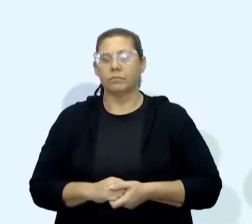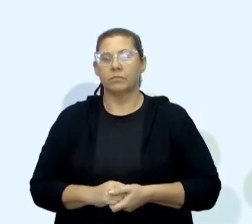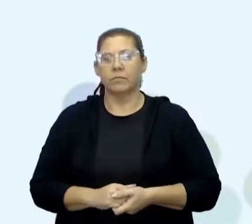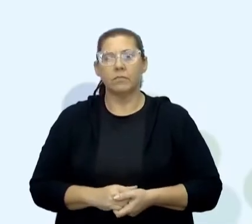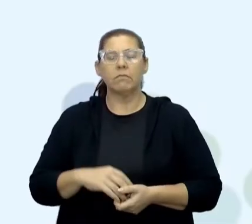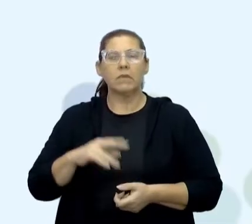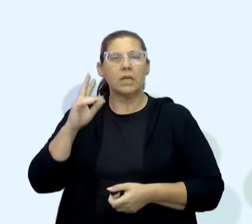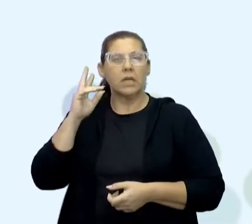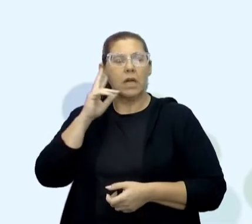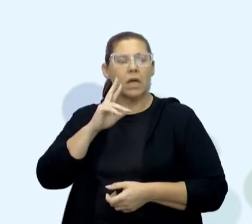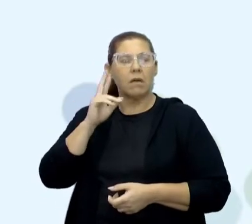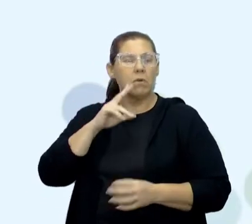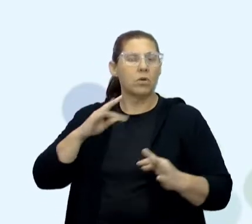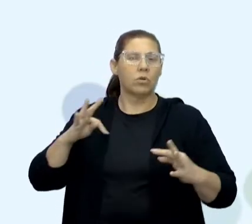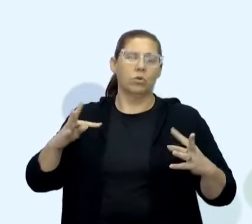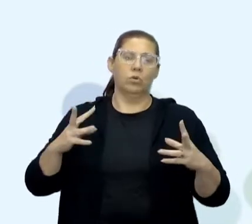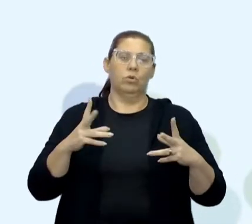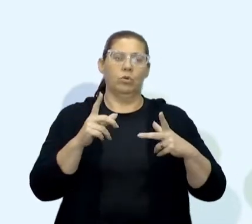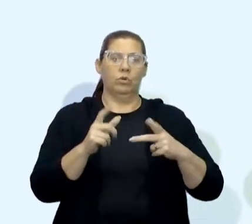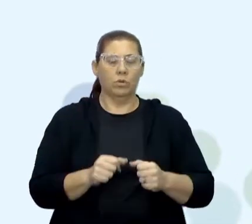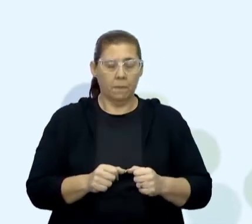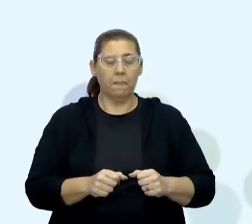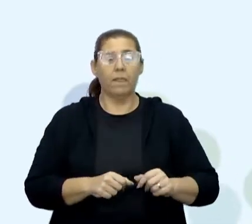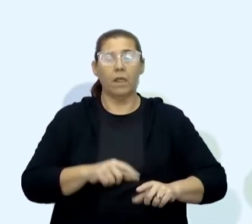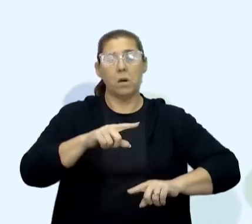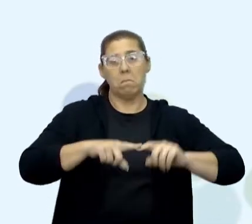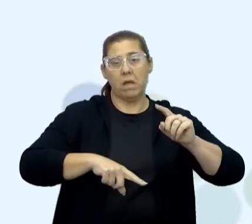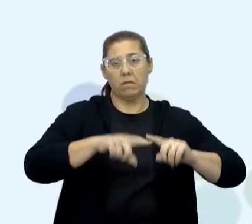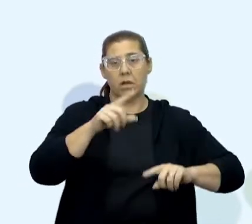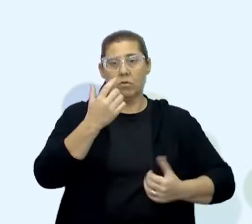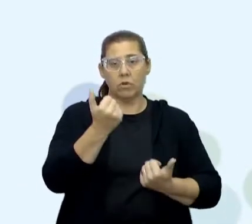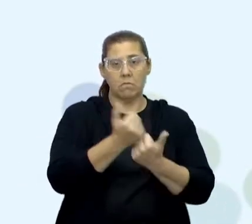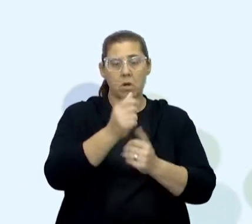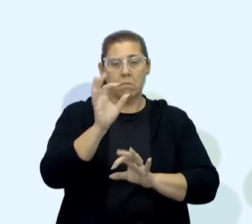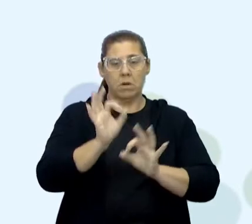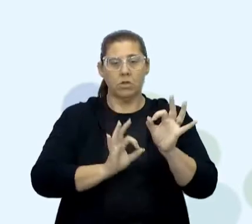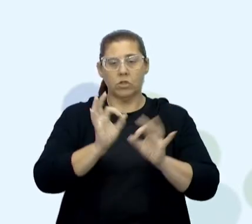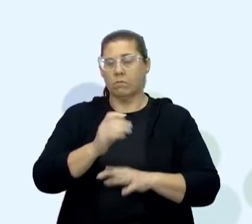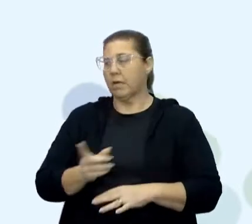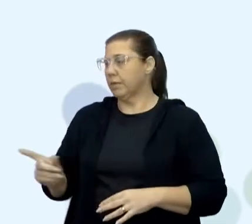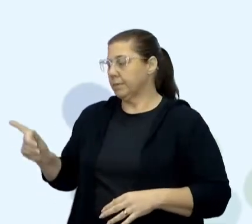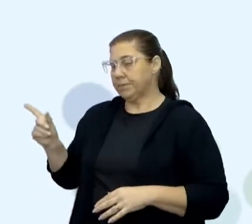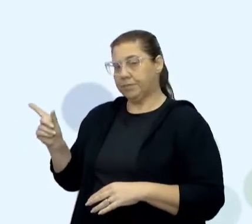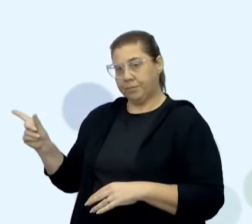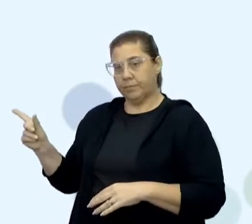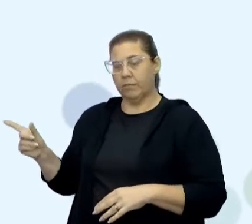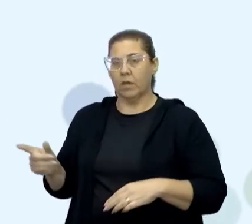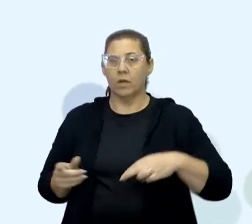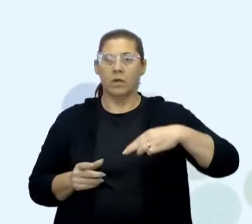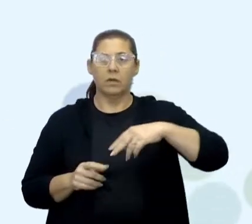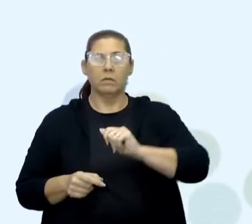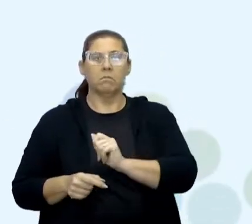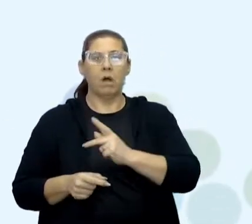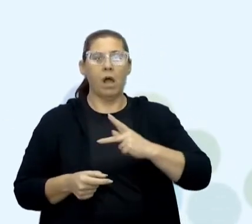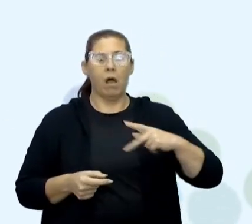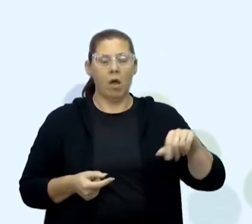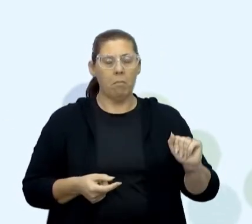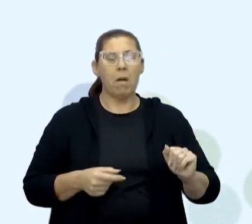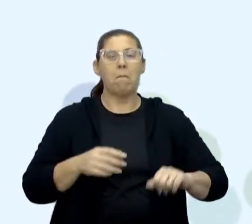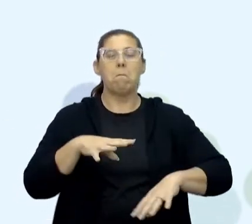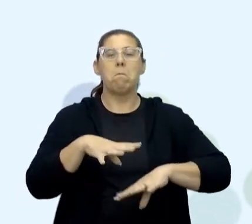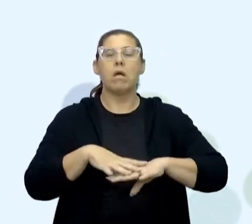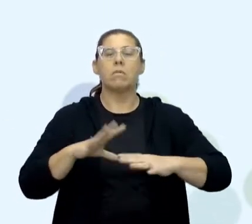Lembrando que tudo é tirado aí desse material de apoio ao planejamento, mapa, matemática conectada